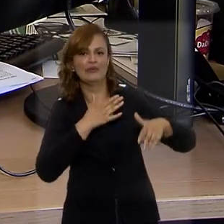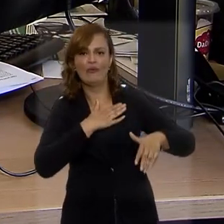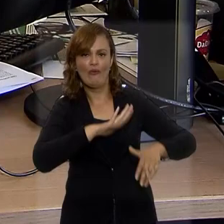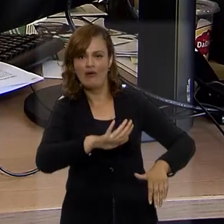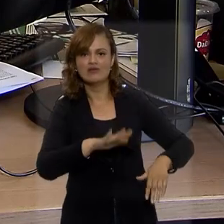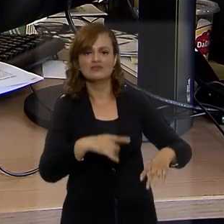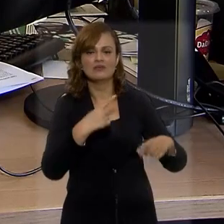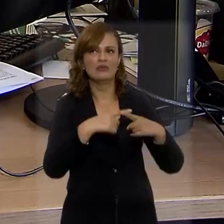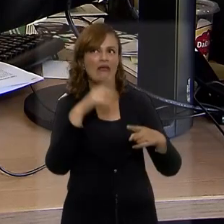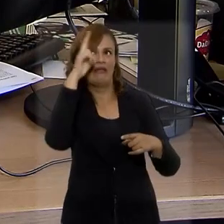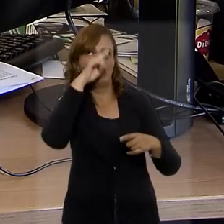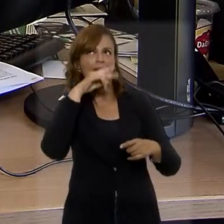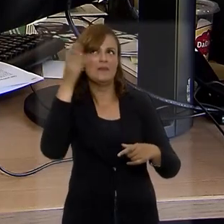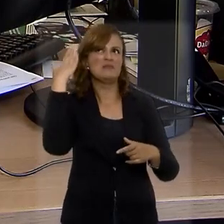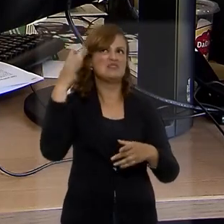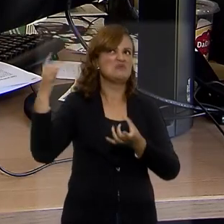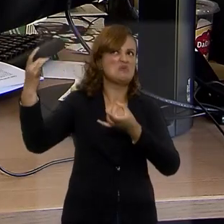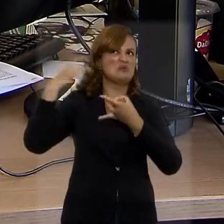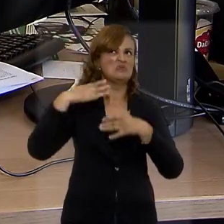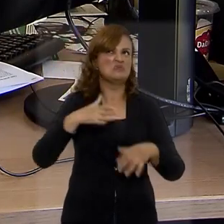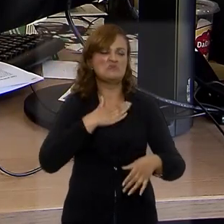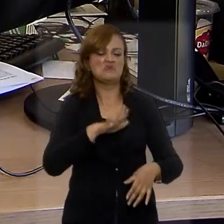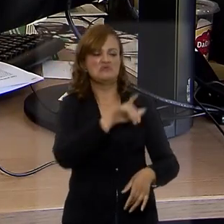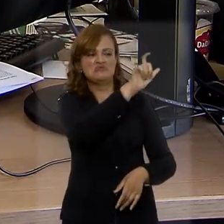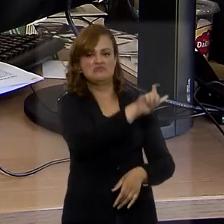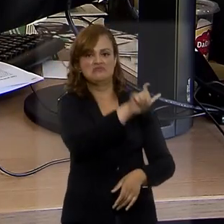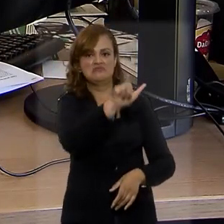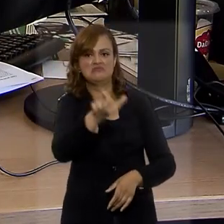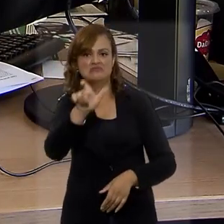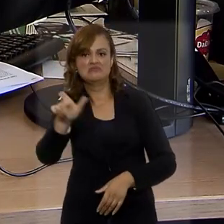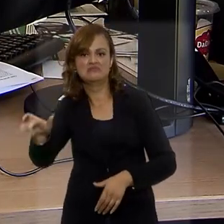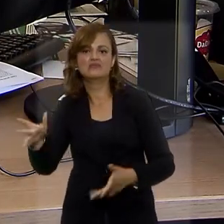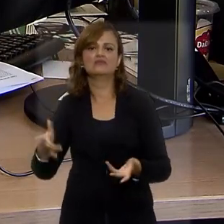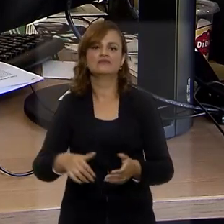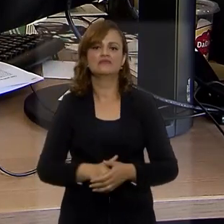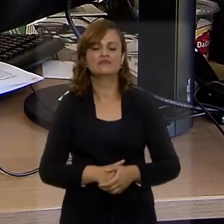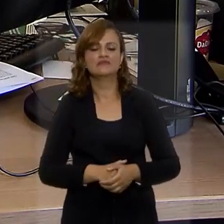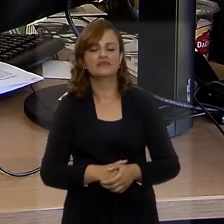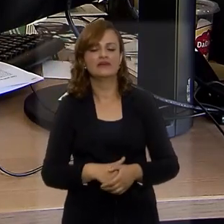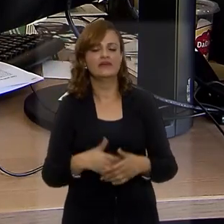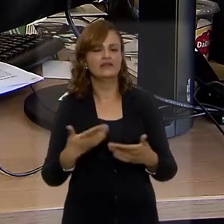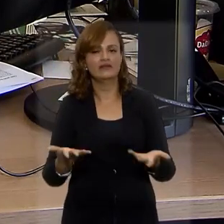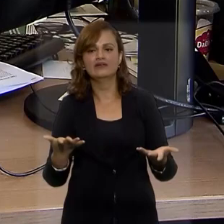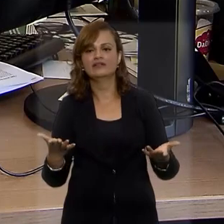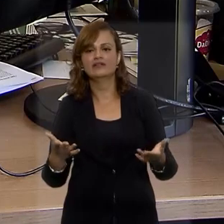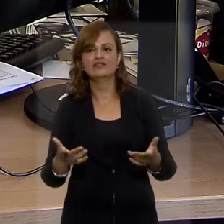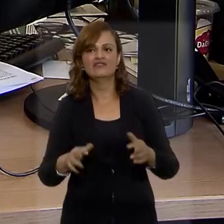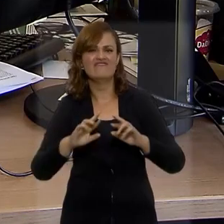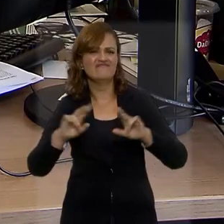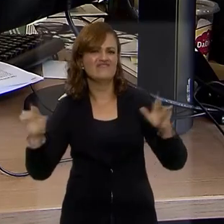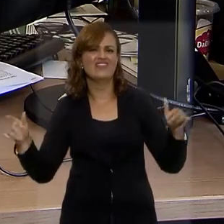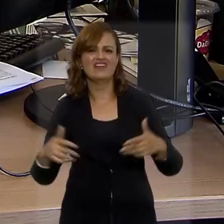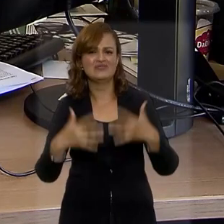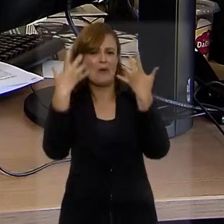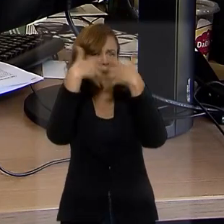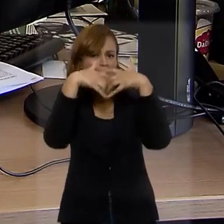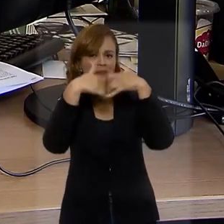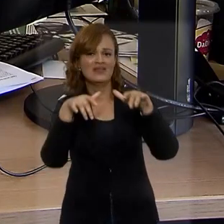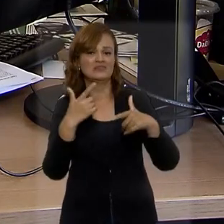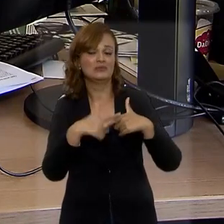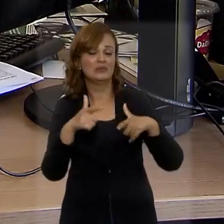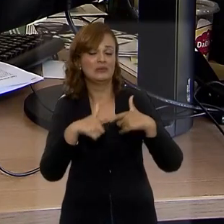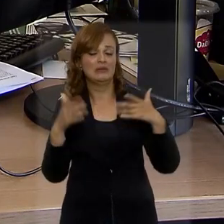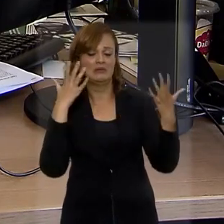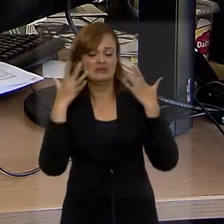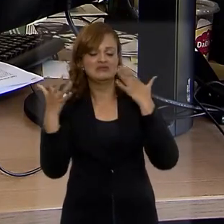gênero, dependendo de quem, que não tinha o estímulo de convivência. Então são situações muito